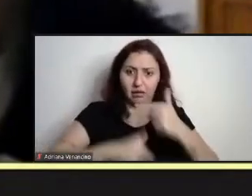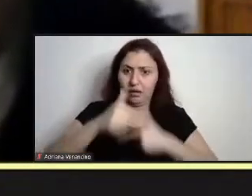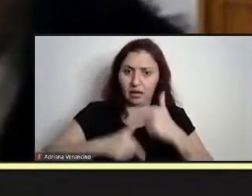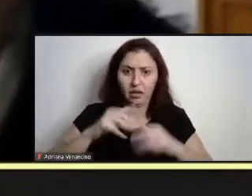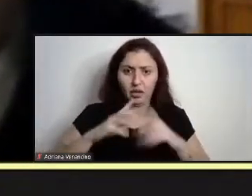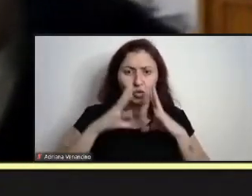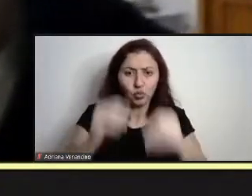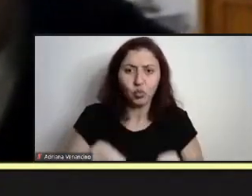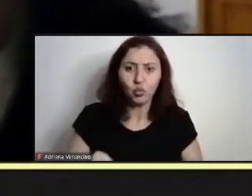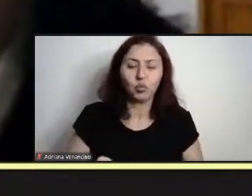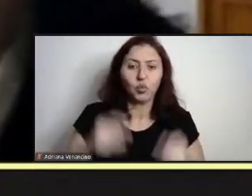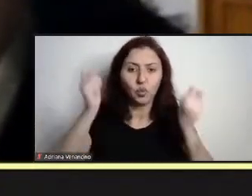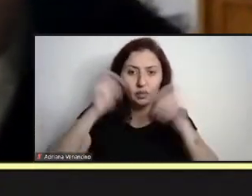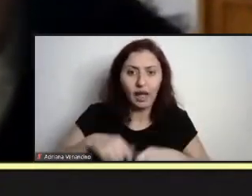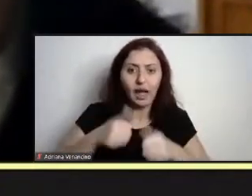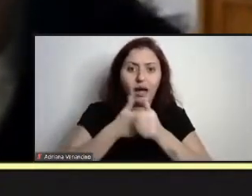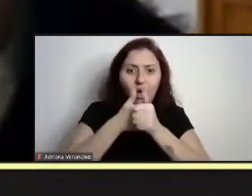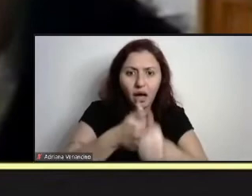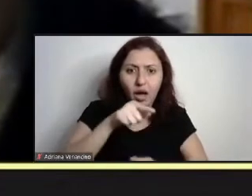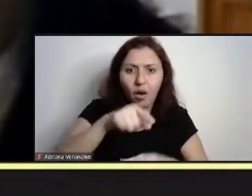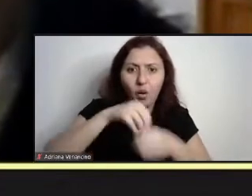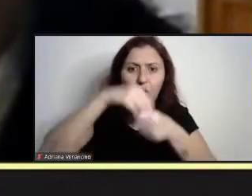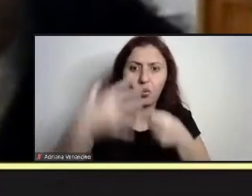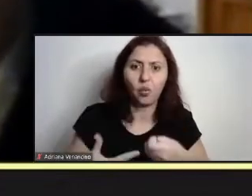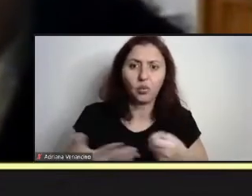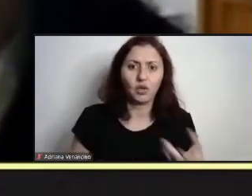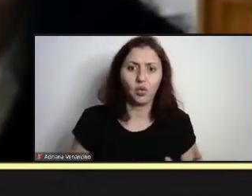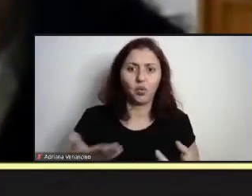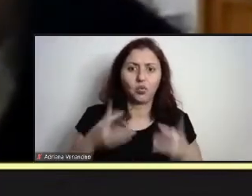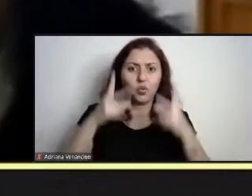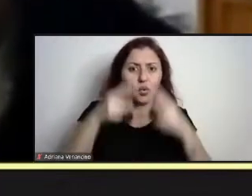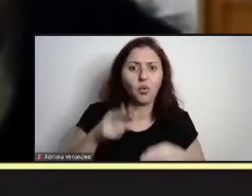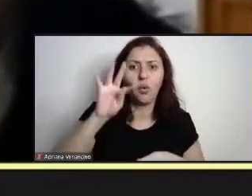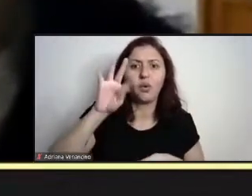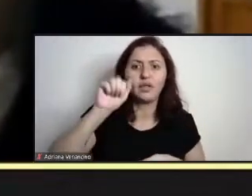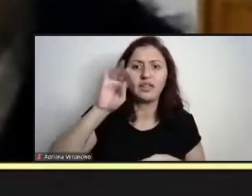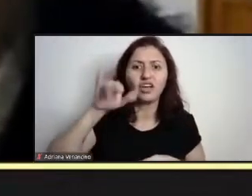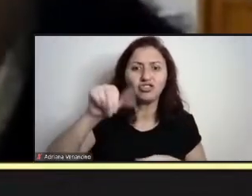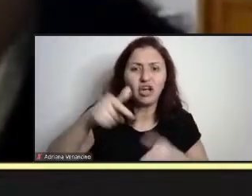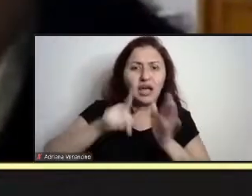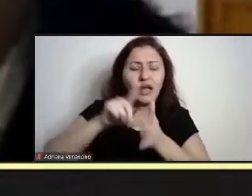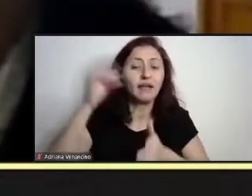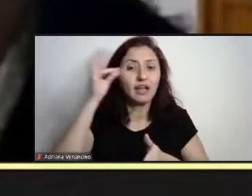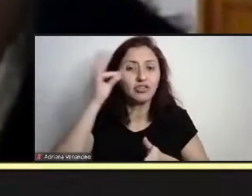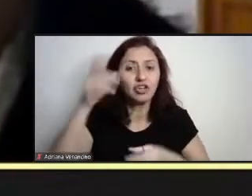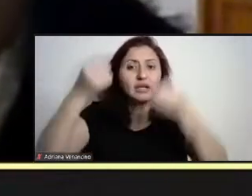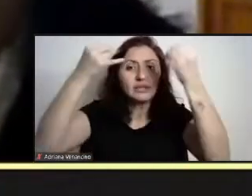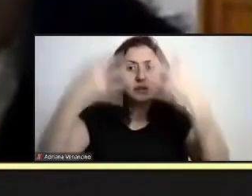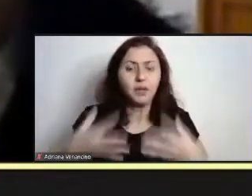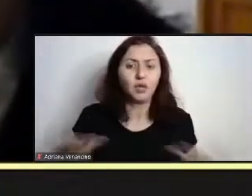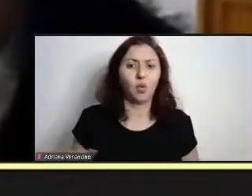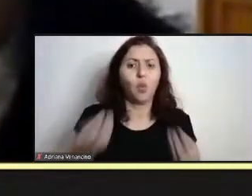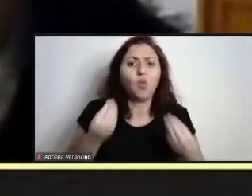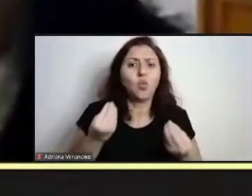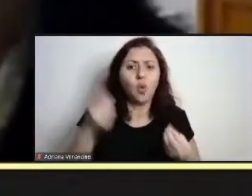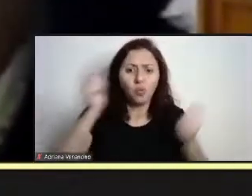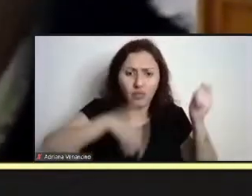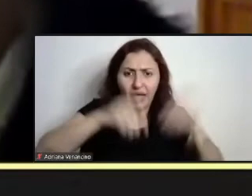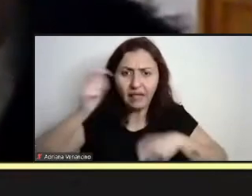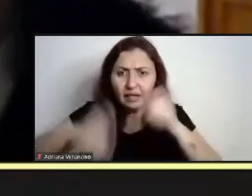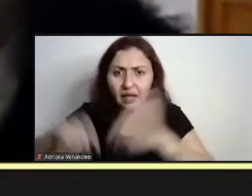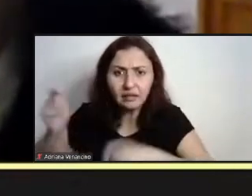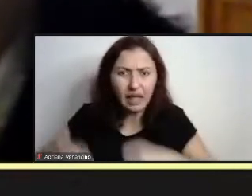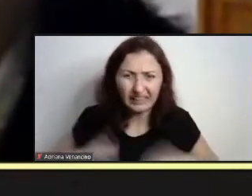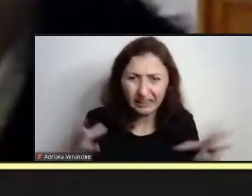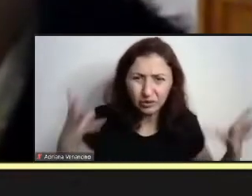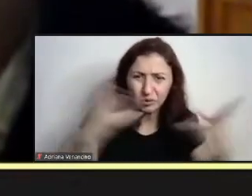acompanhamento, de garantir o conteúdo, que a Tatiana pontuou muito bem, nós temos que discutir conteúdo, sim, o que é essencial nesse momento e